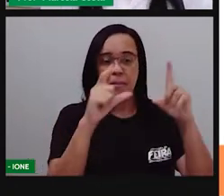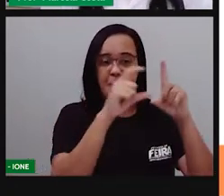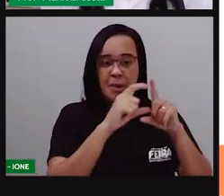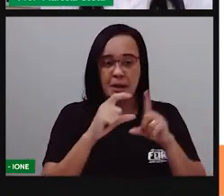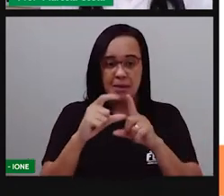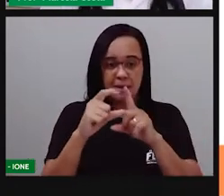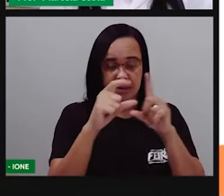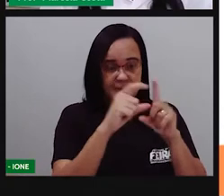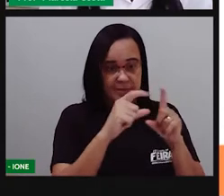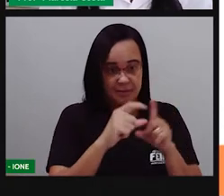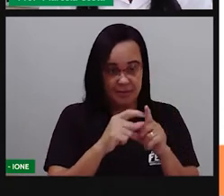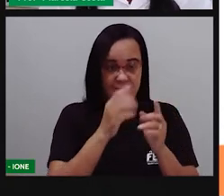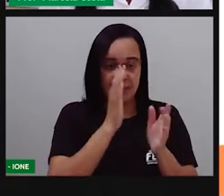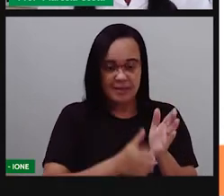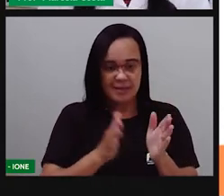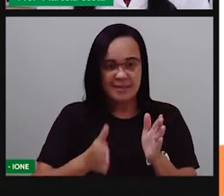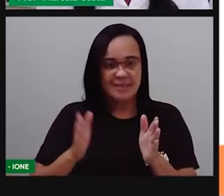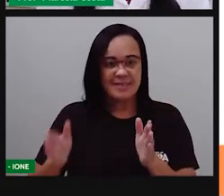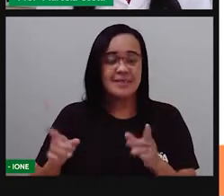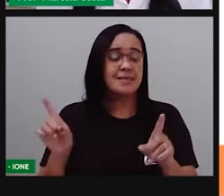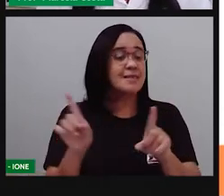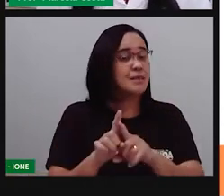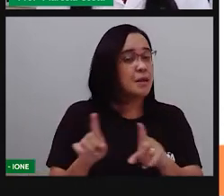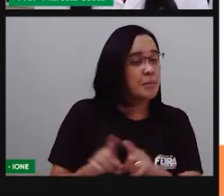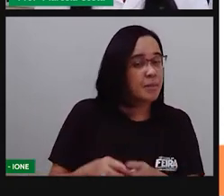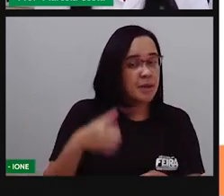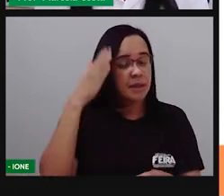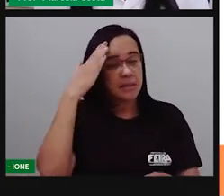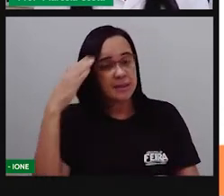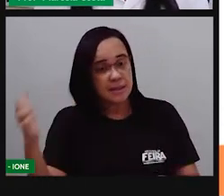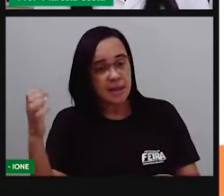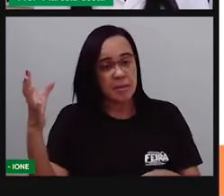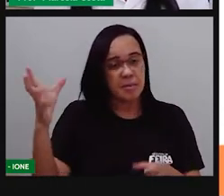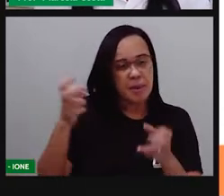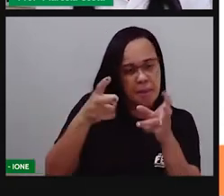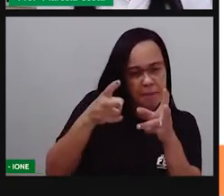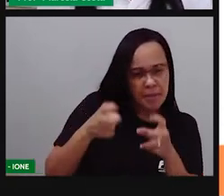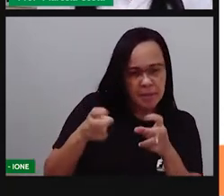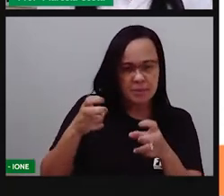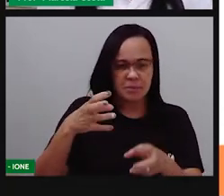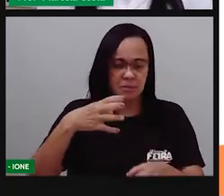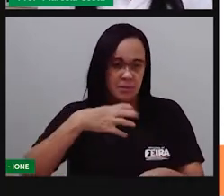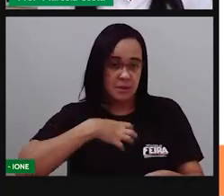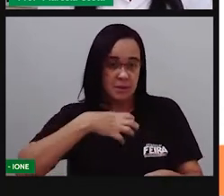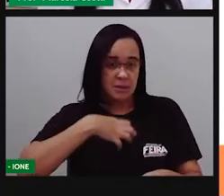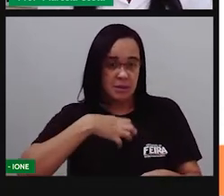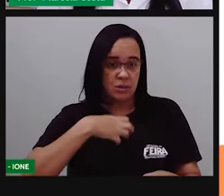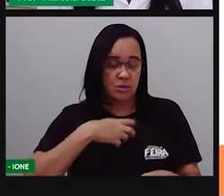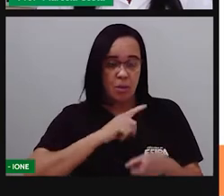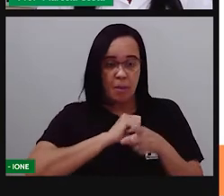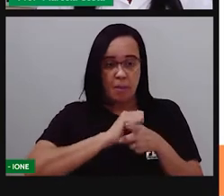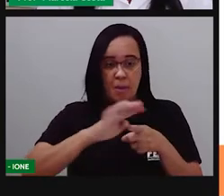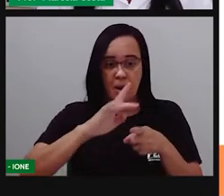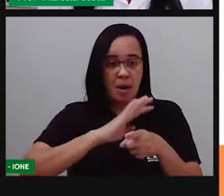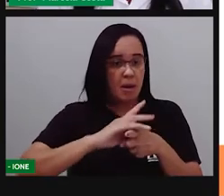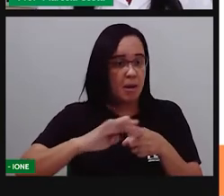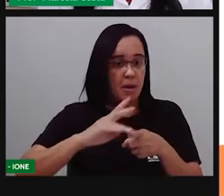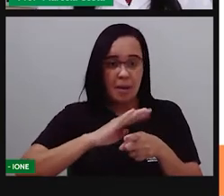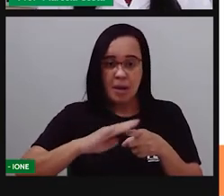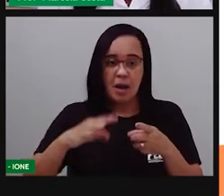sílabas e a reconhecer o som dos sonemas pela sua